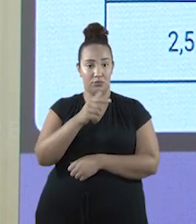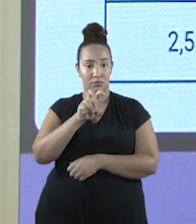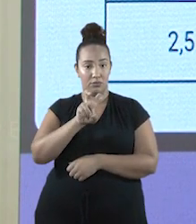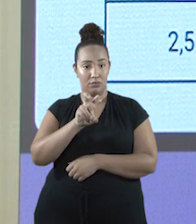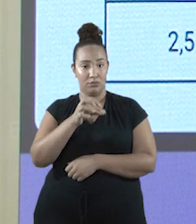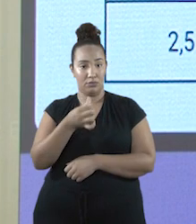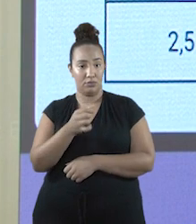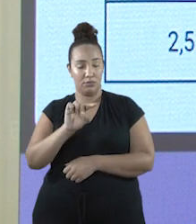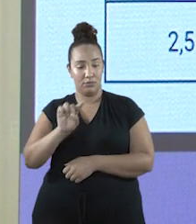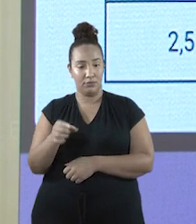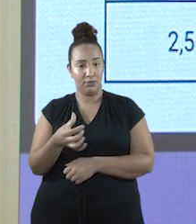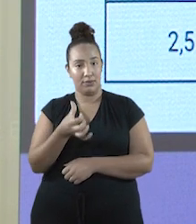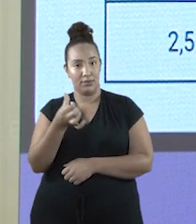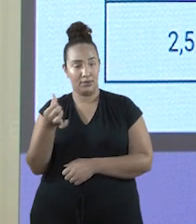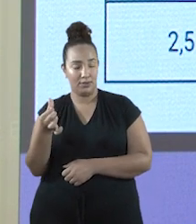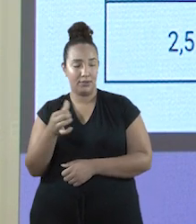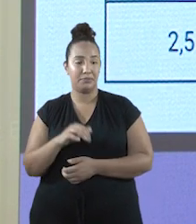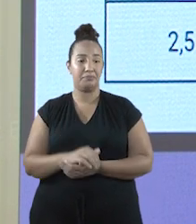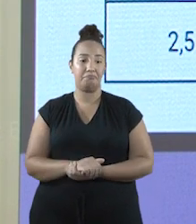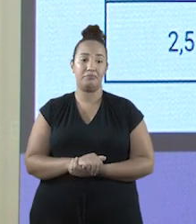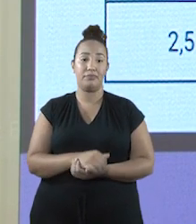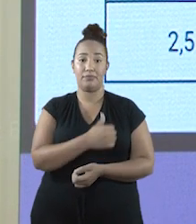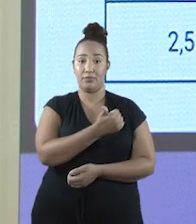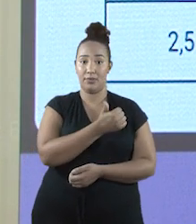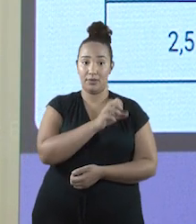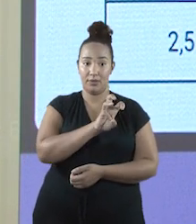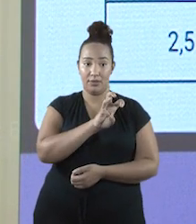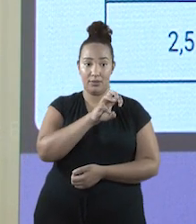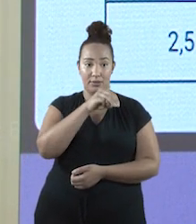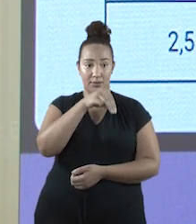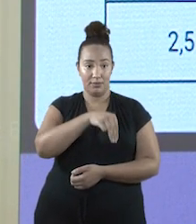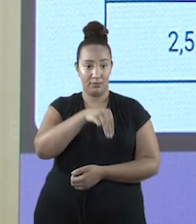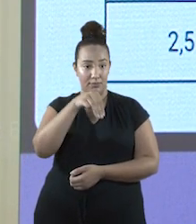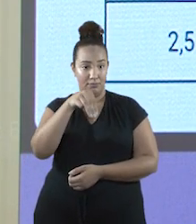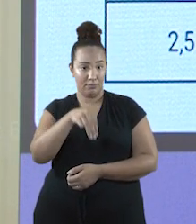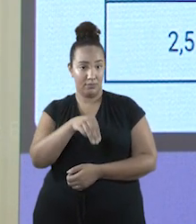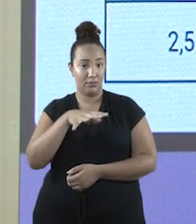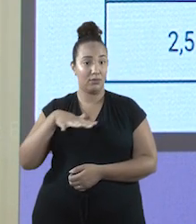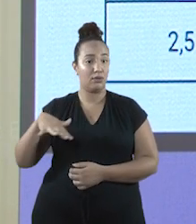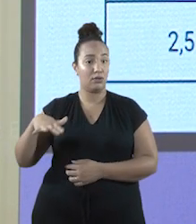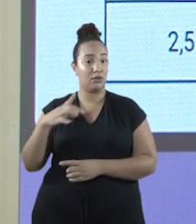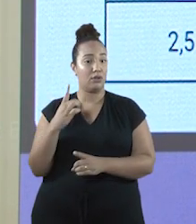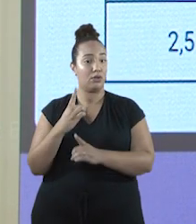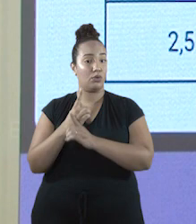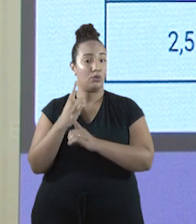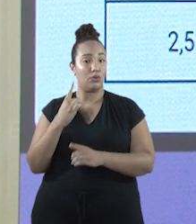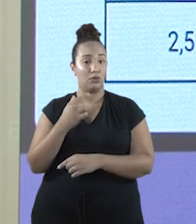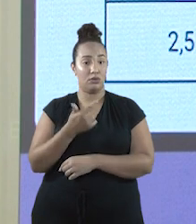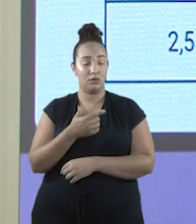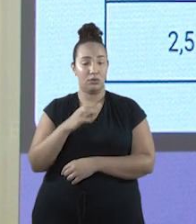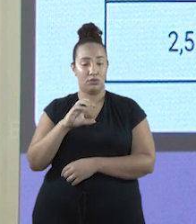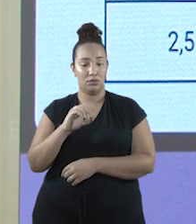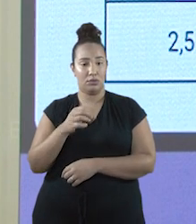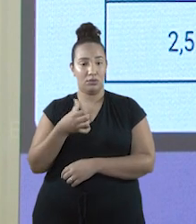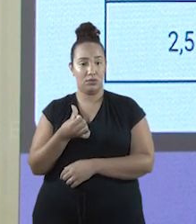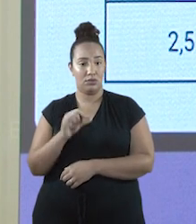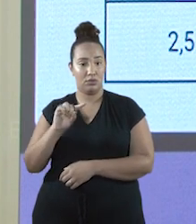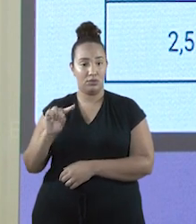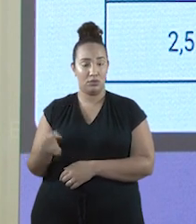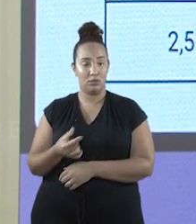quadrados. Para 15 milímetros a área encontrada foi de 706